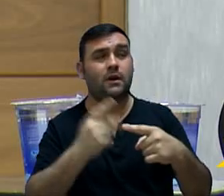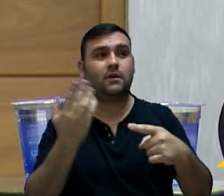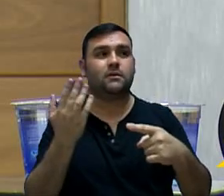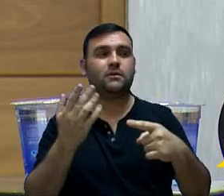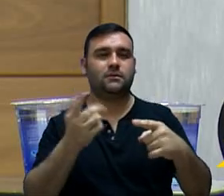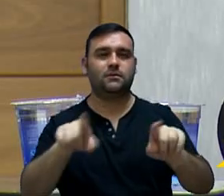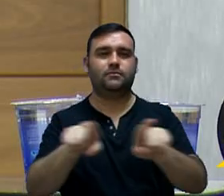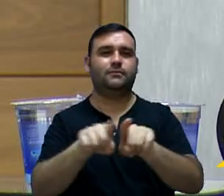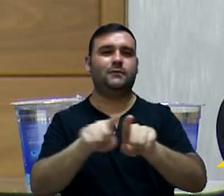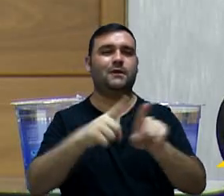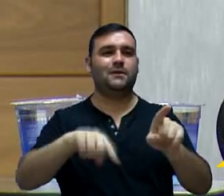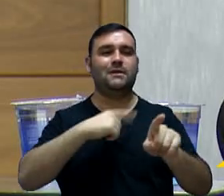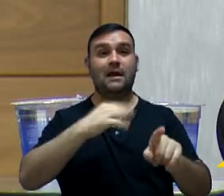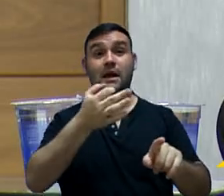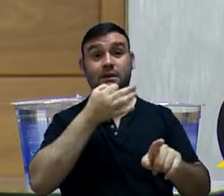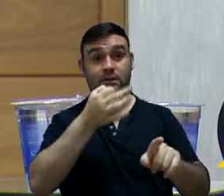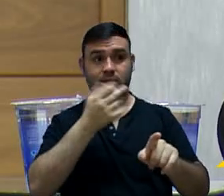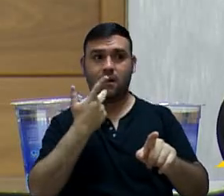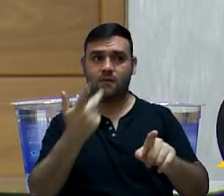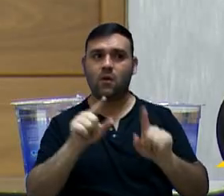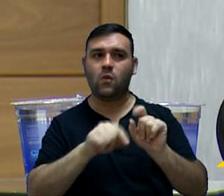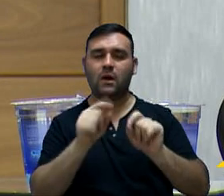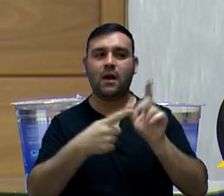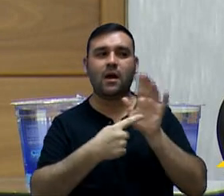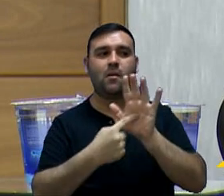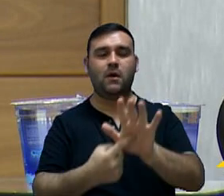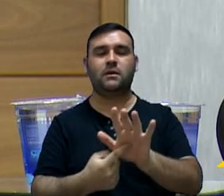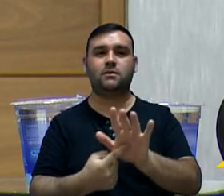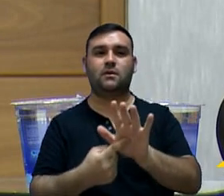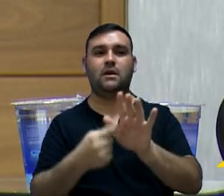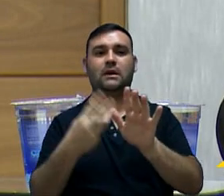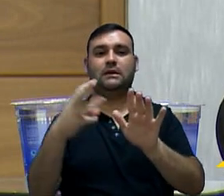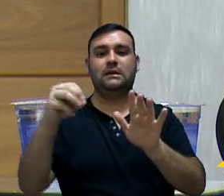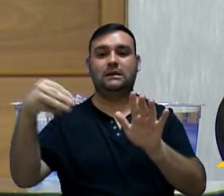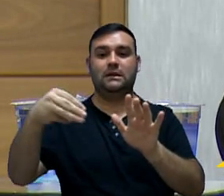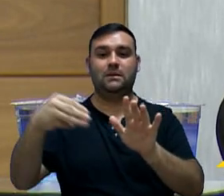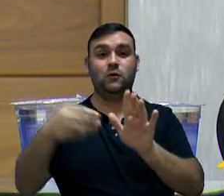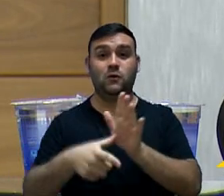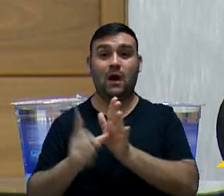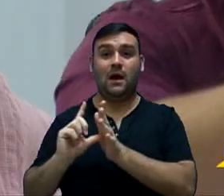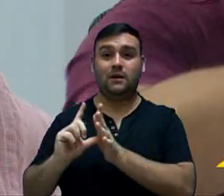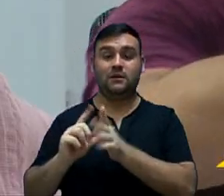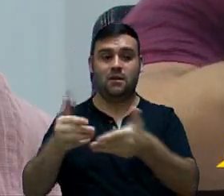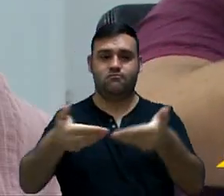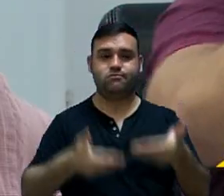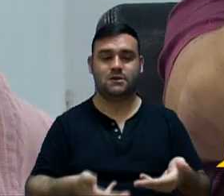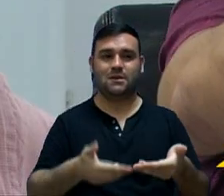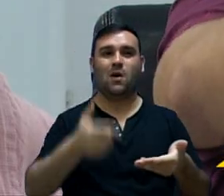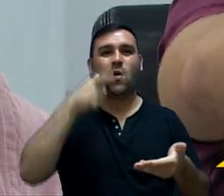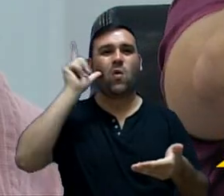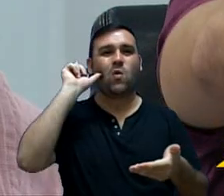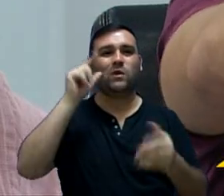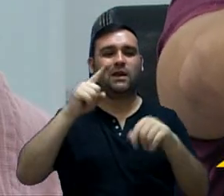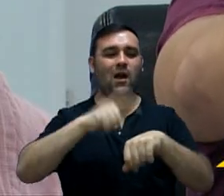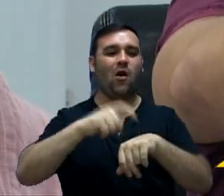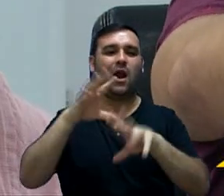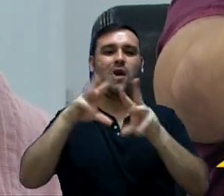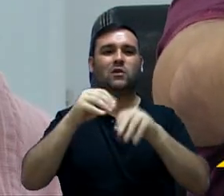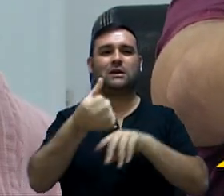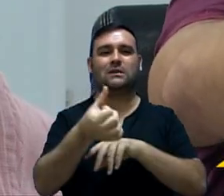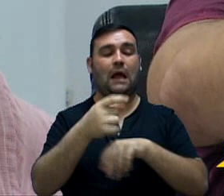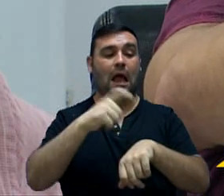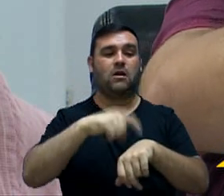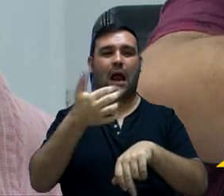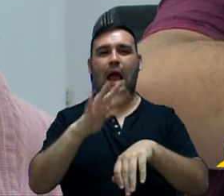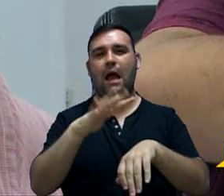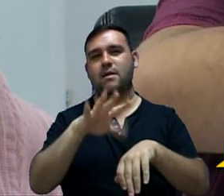Inclusive, nós tivemos uma crítica que foi nos apresentada 30 minutos antes. Foi protocolado ontem seis horas à tarde,